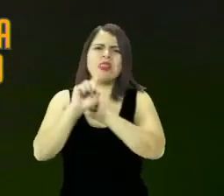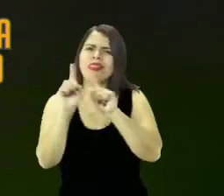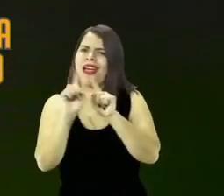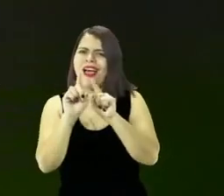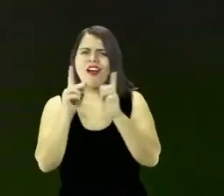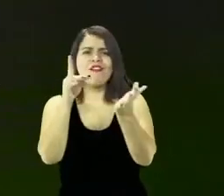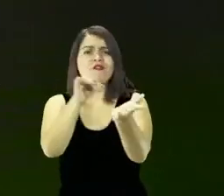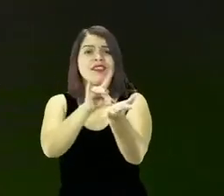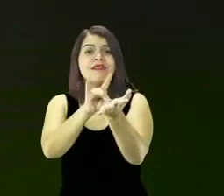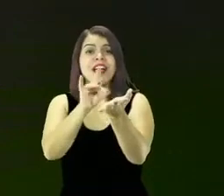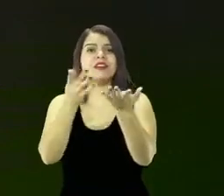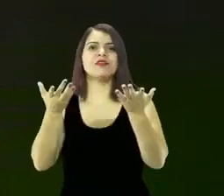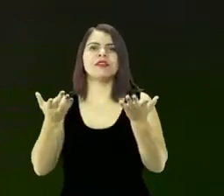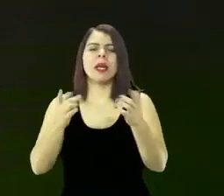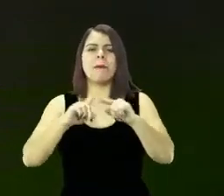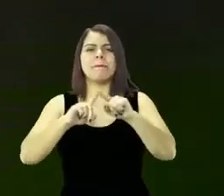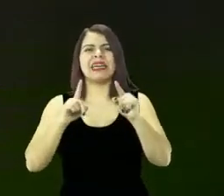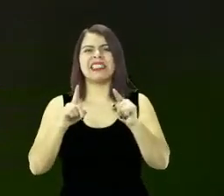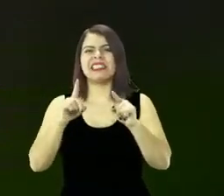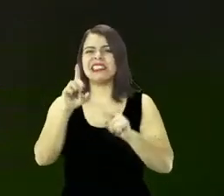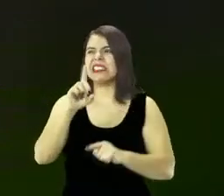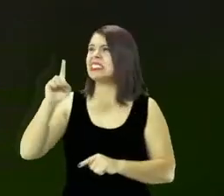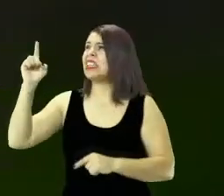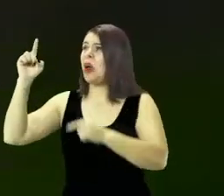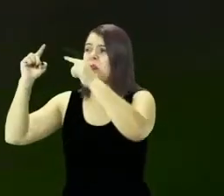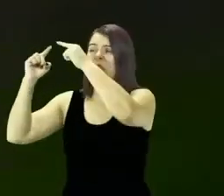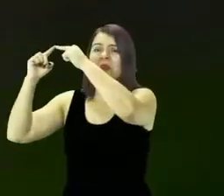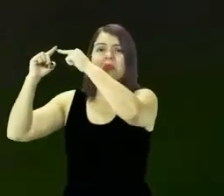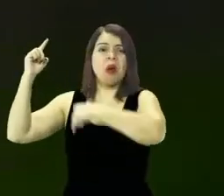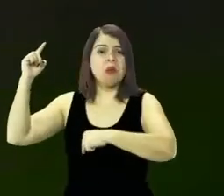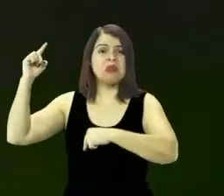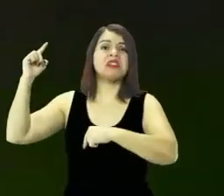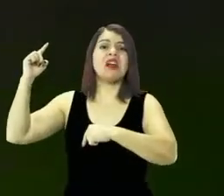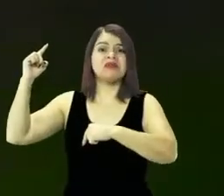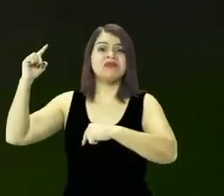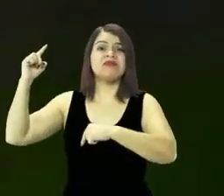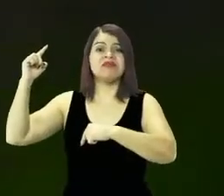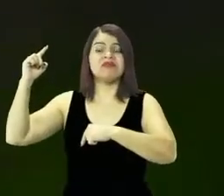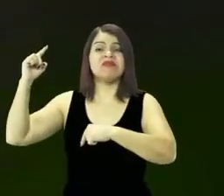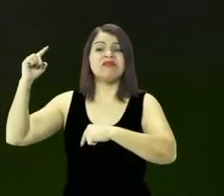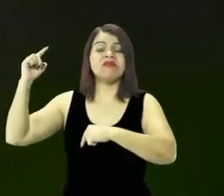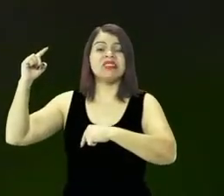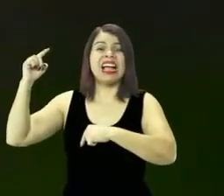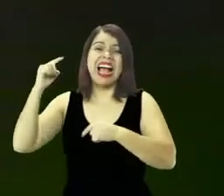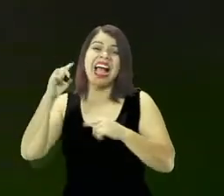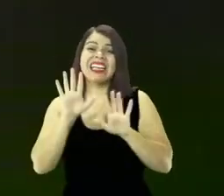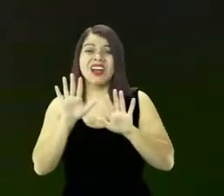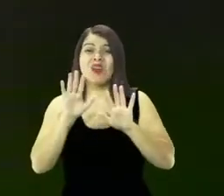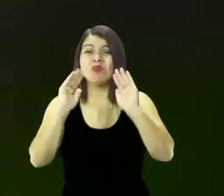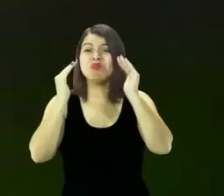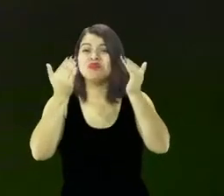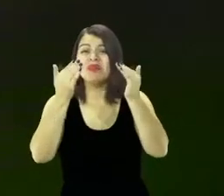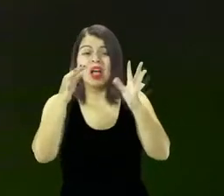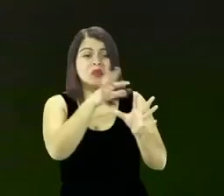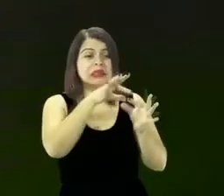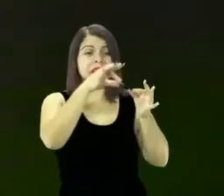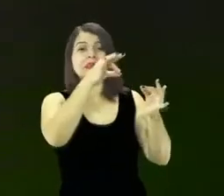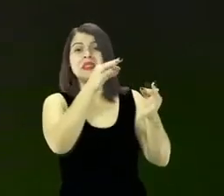Mas quando você não tem comunhão com Deus o espírito do erro muitas vezes vai influenciar suas decisões e escolhas.